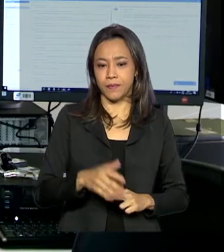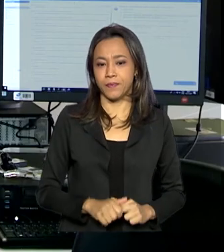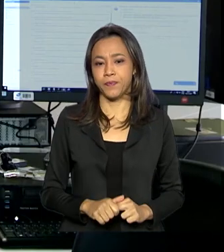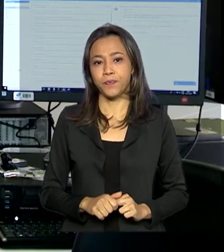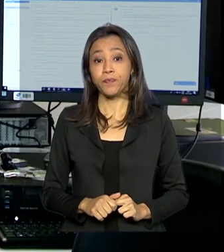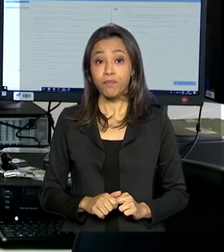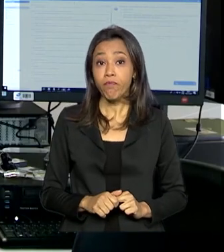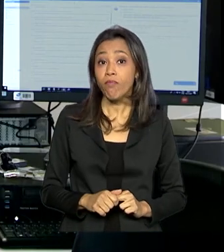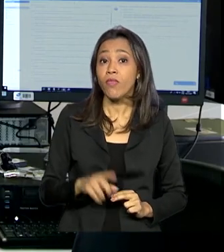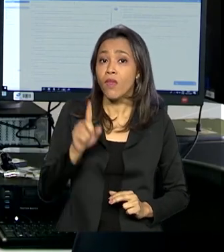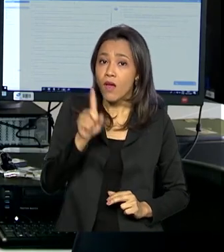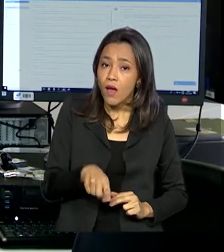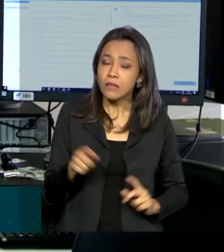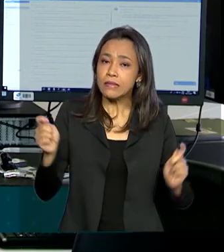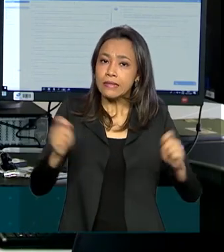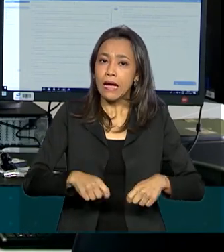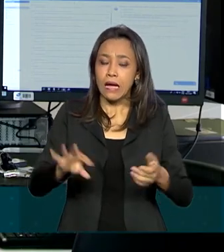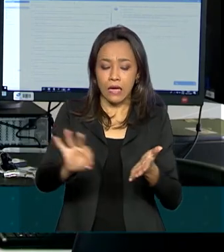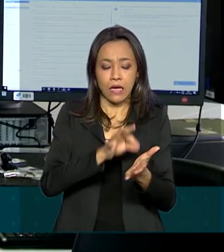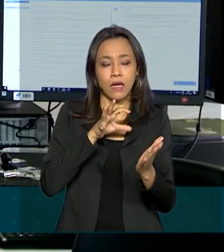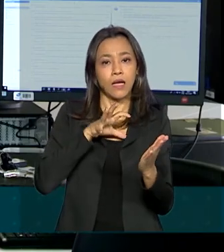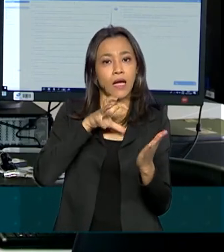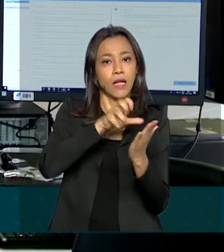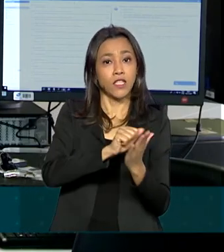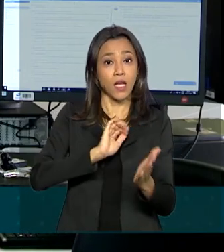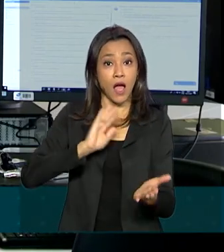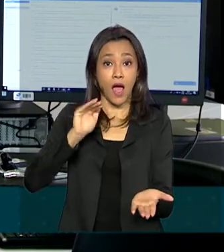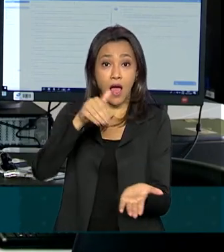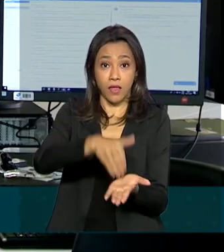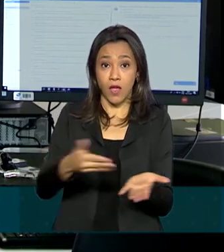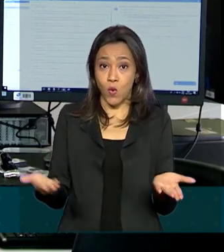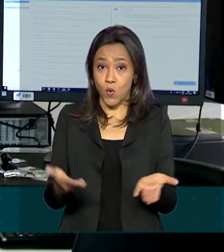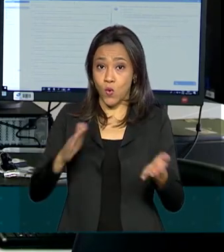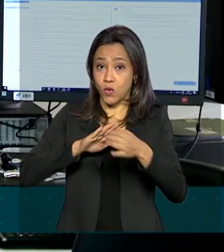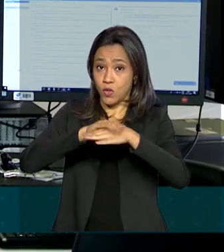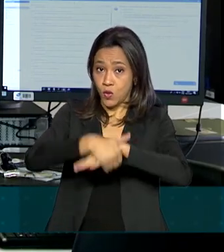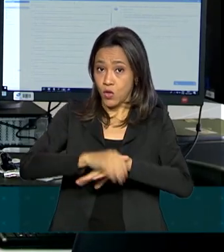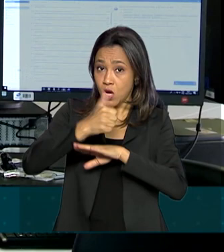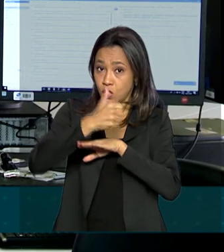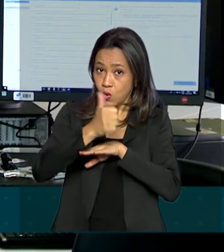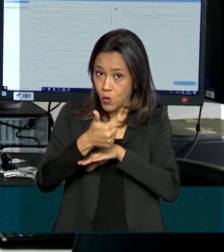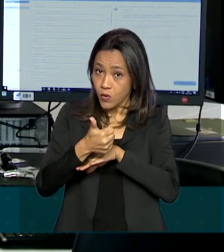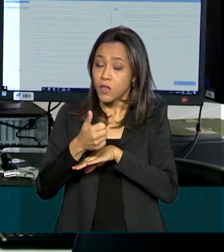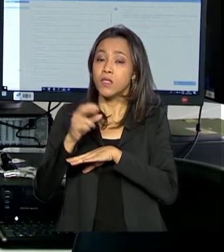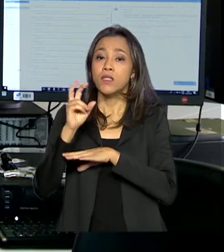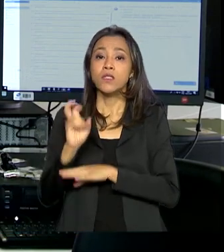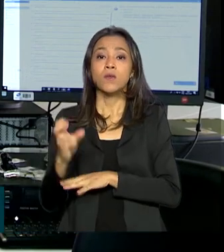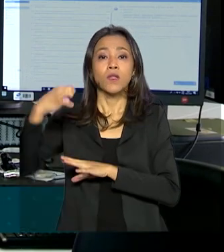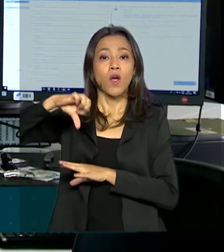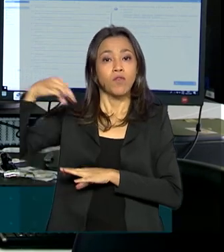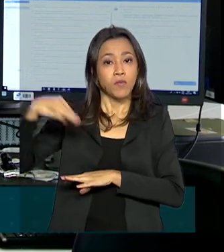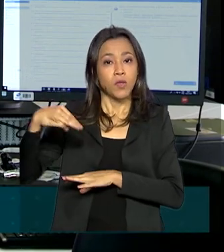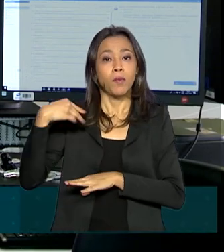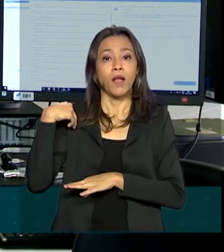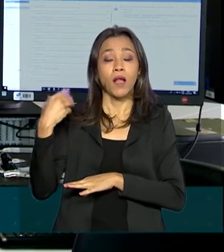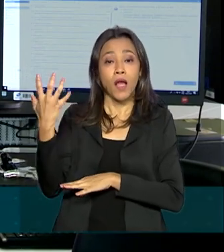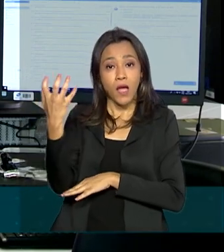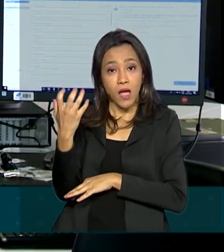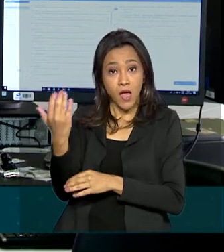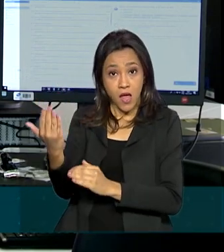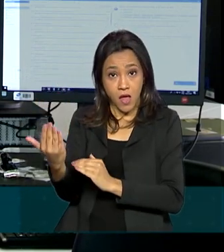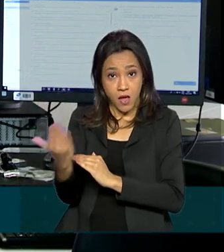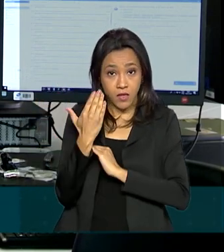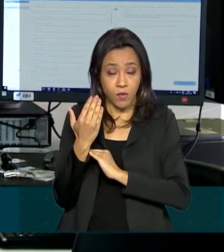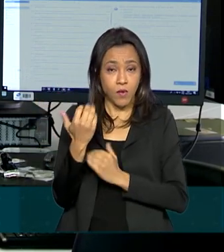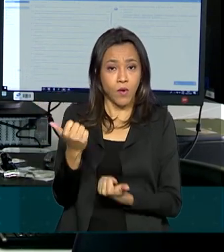É possível se cadastrar até as 23h59min de hoje para receber o auxílio emergencial de R